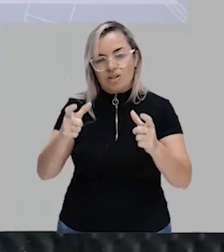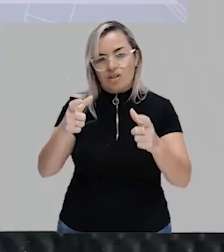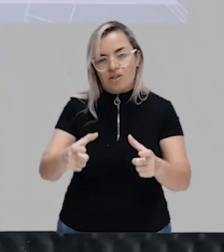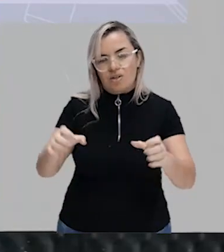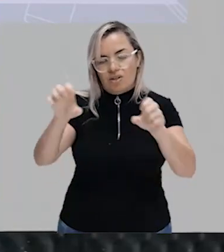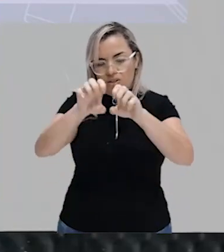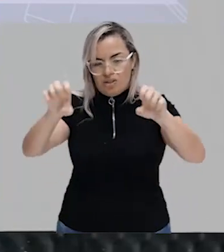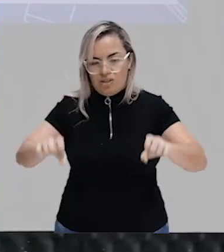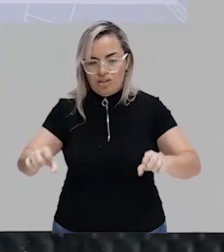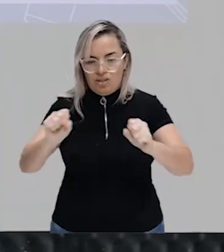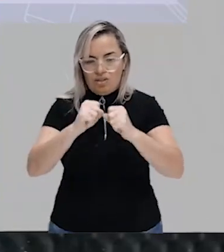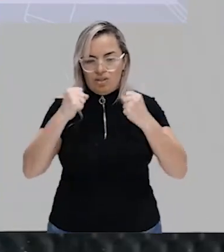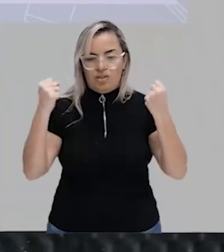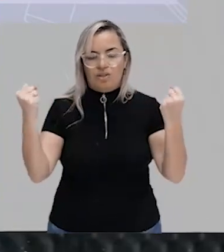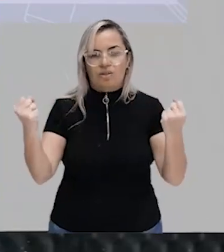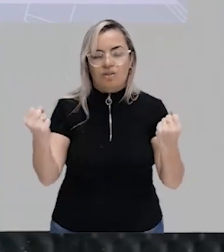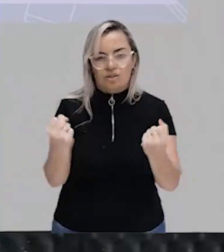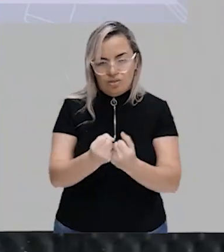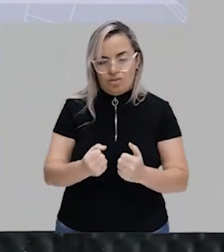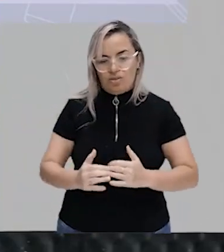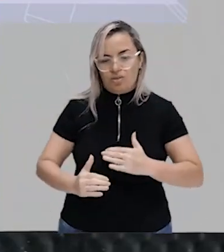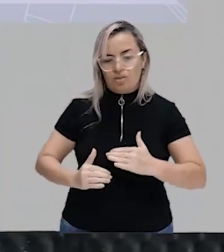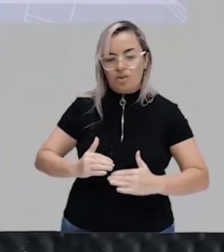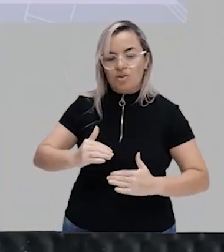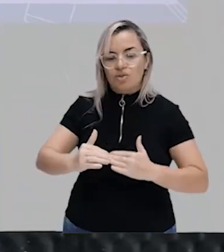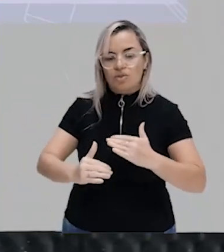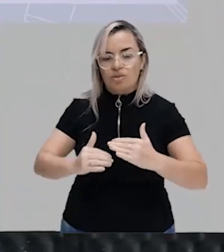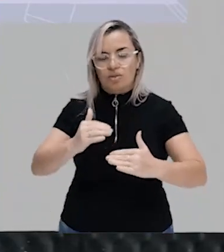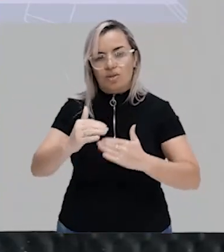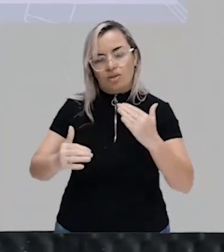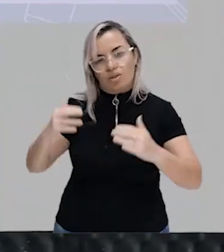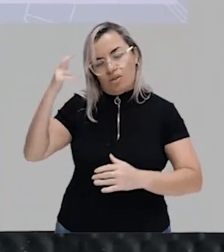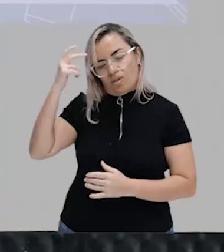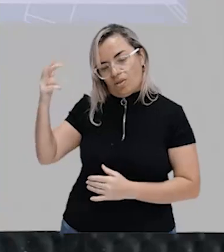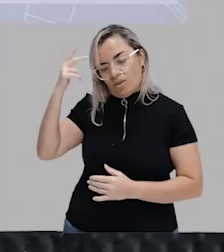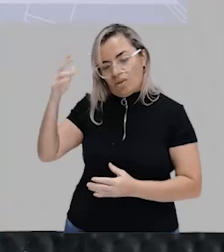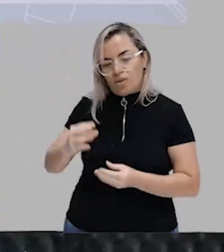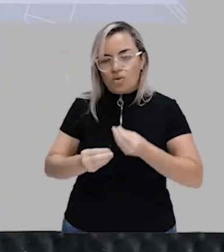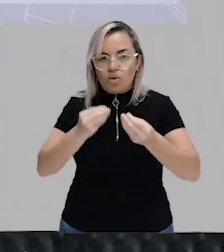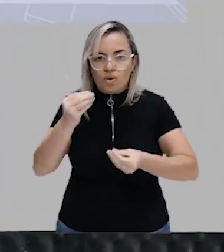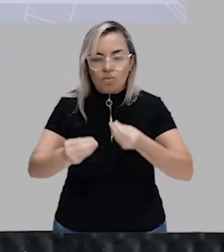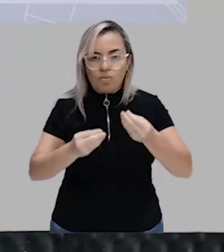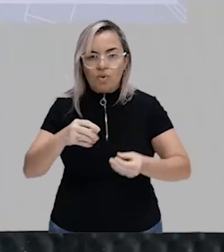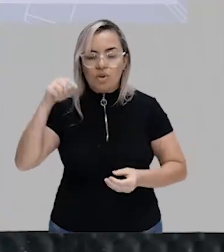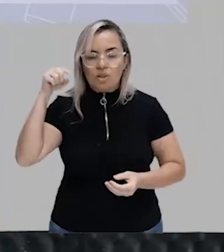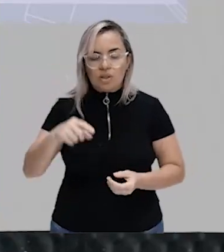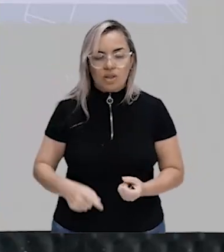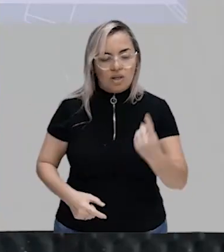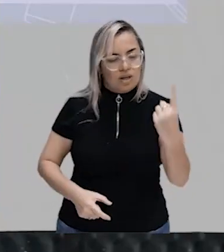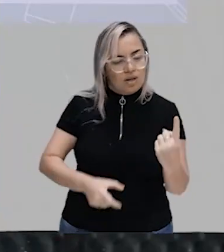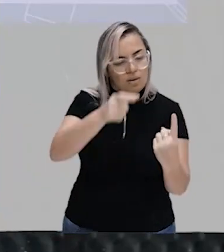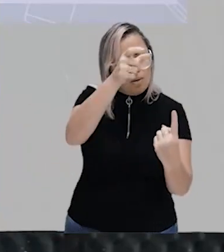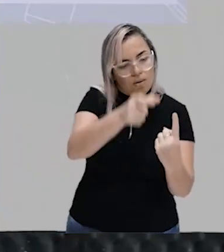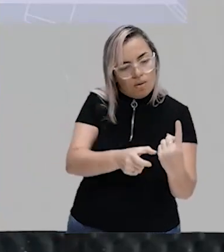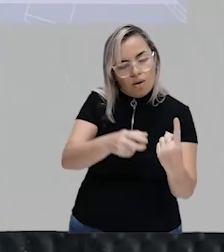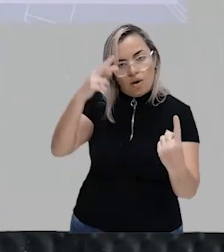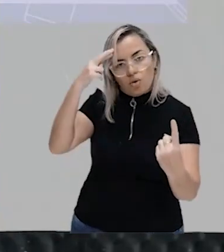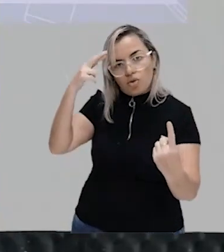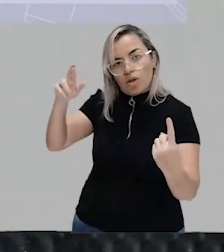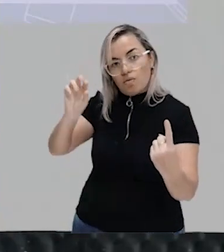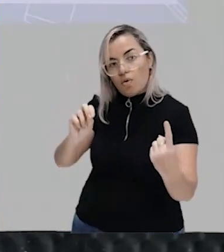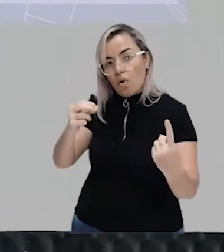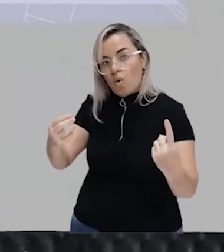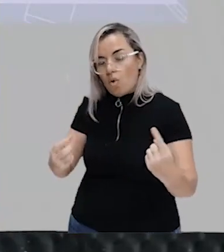indivíduo ocupa no processo produtivo. Se ele é proprietário ou se ele é trabalhador.